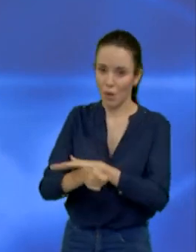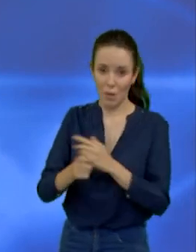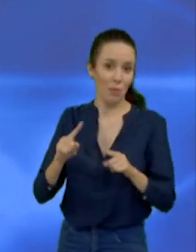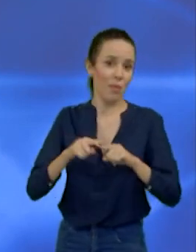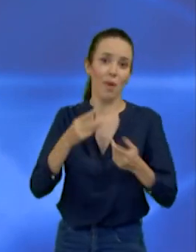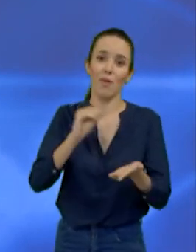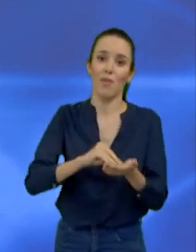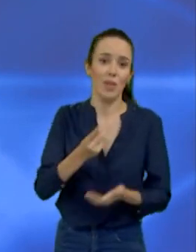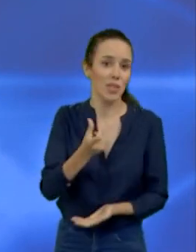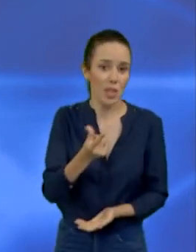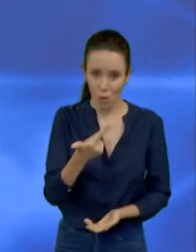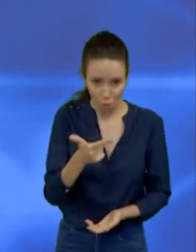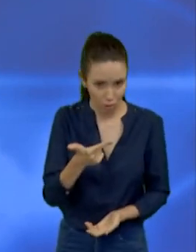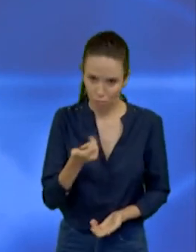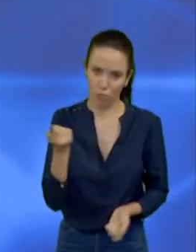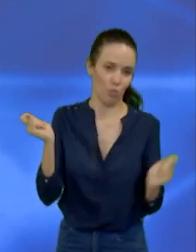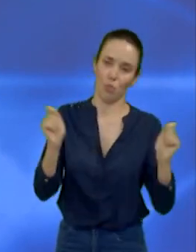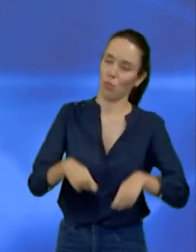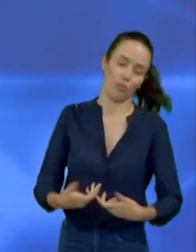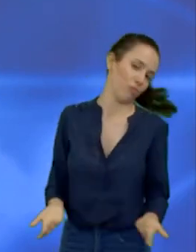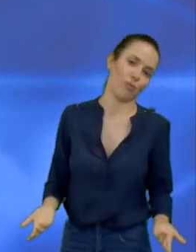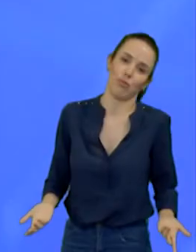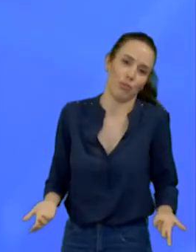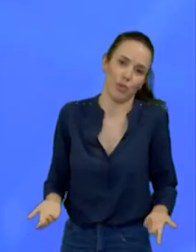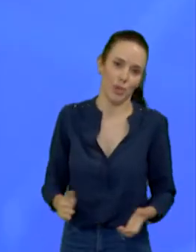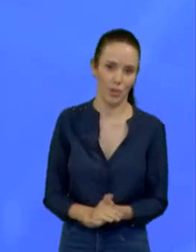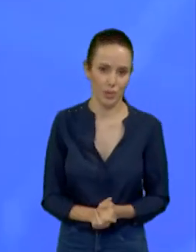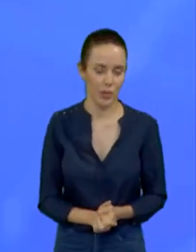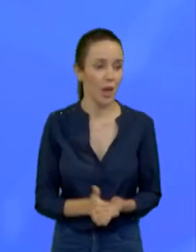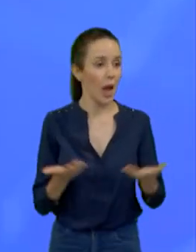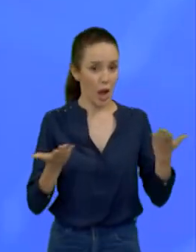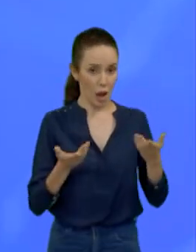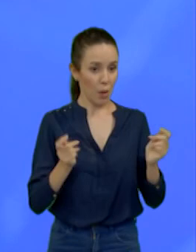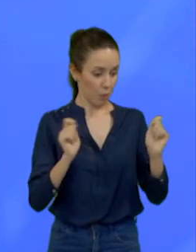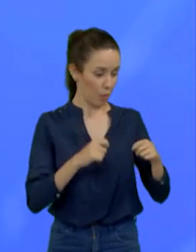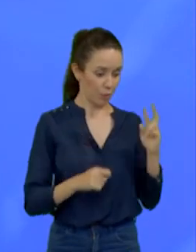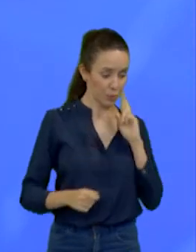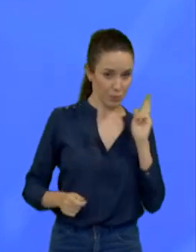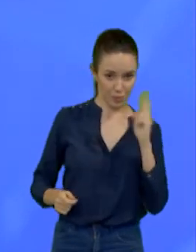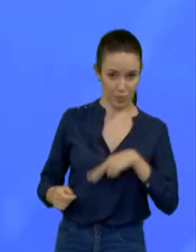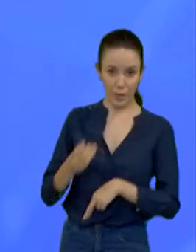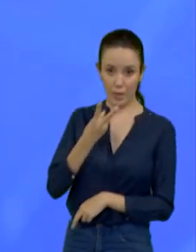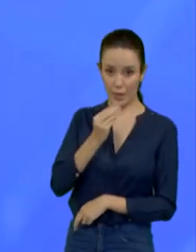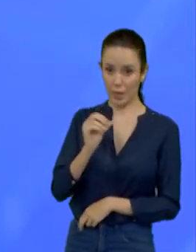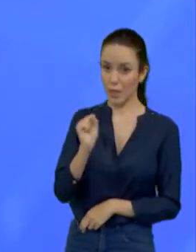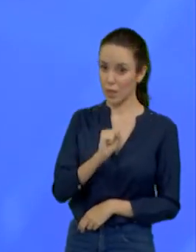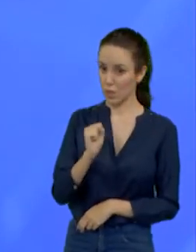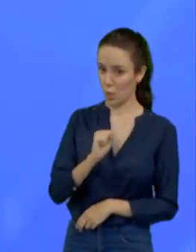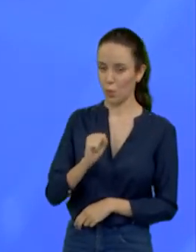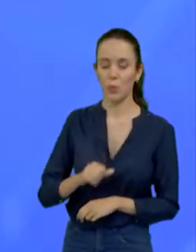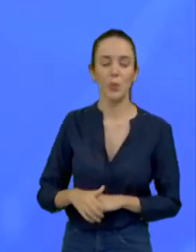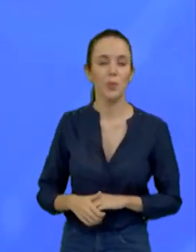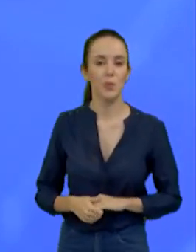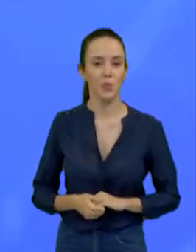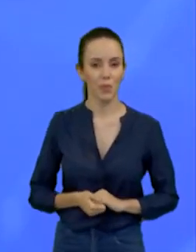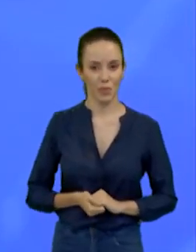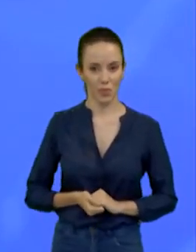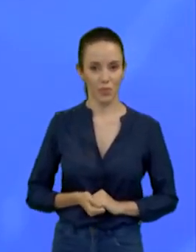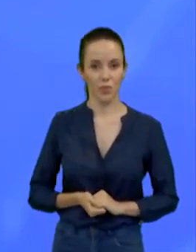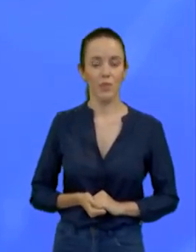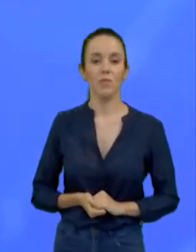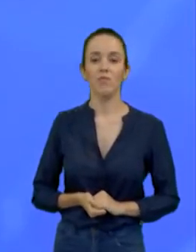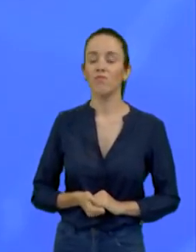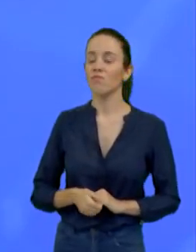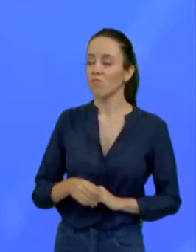segundos. Muito obrigado. Deus abençoe. Ok, vamos à réplica do candidato Sombra. O tem mais 30 segundos sobre o tema, candidato. Olha,